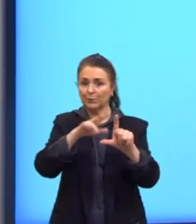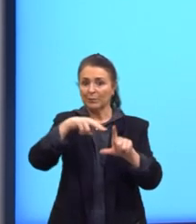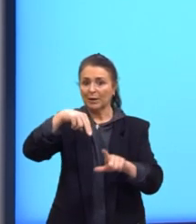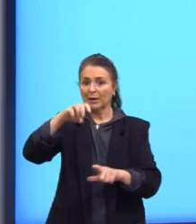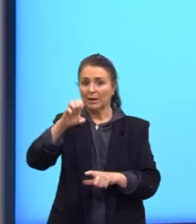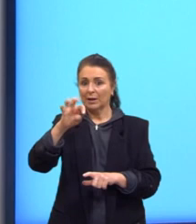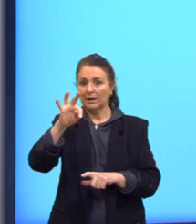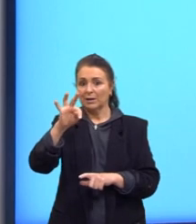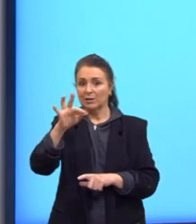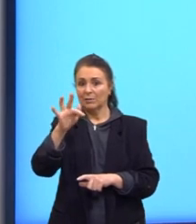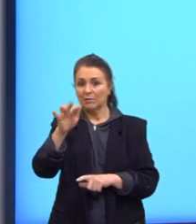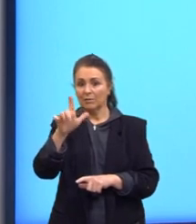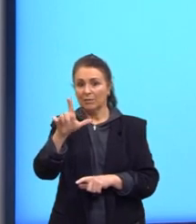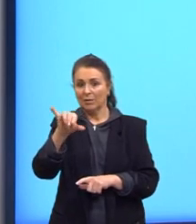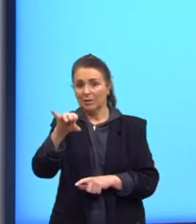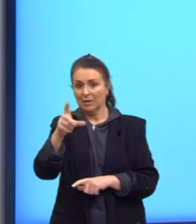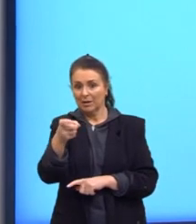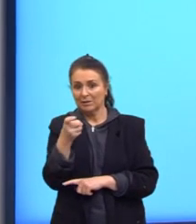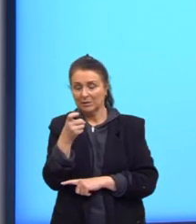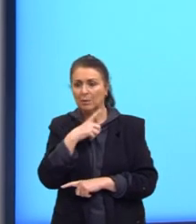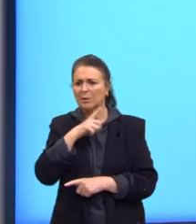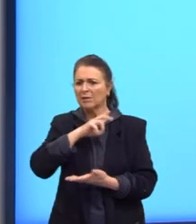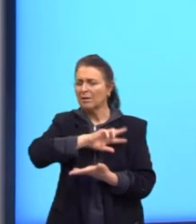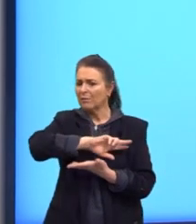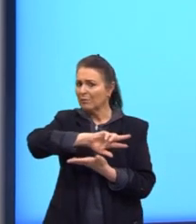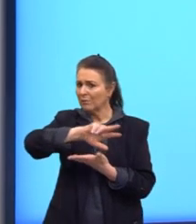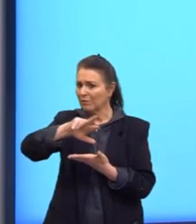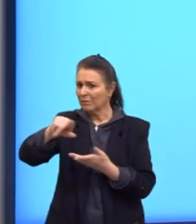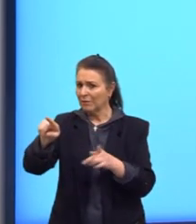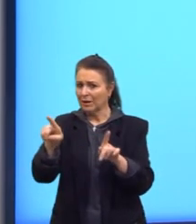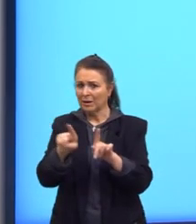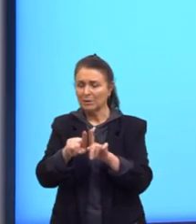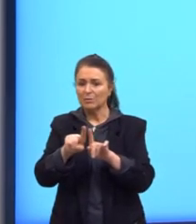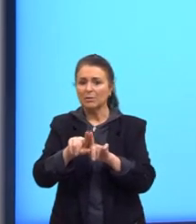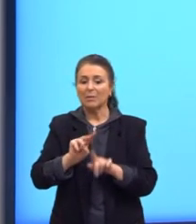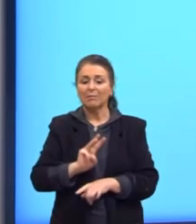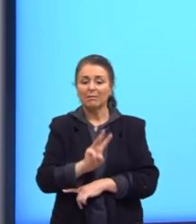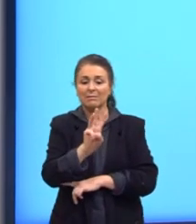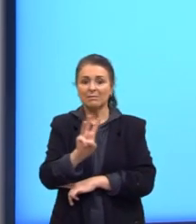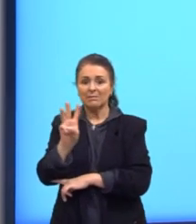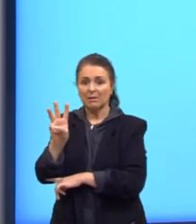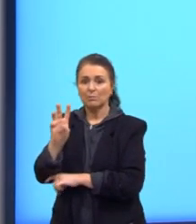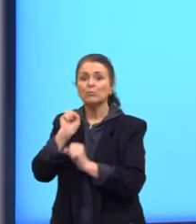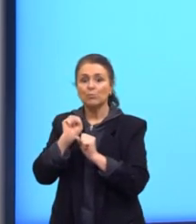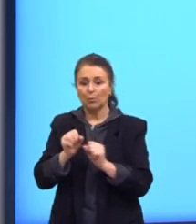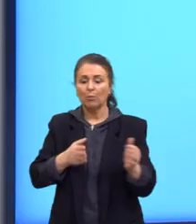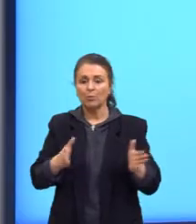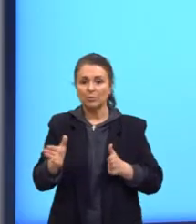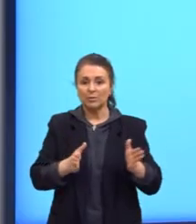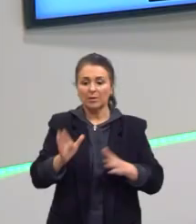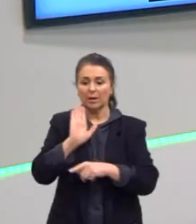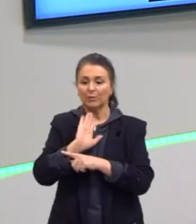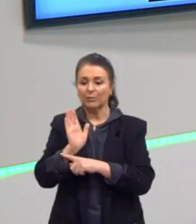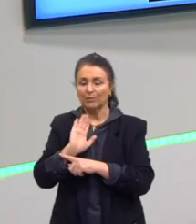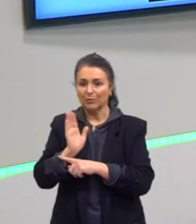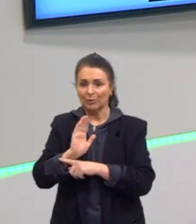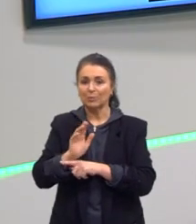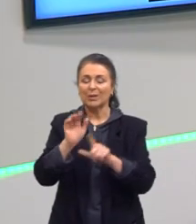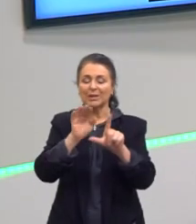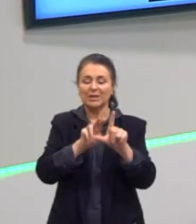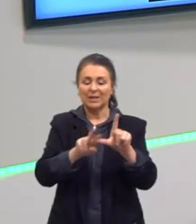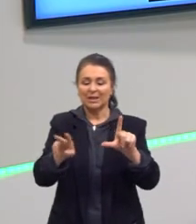Mas aqui a gente tem diversos sites onde a gente pode acessar filmes e séries.